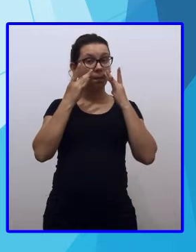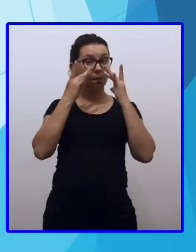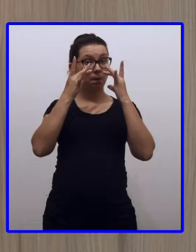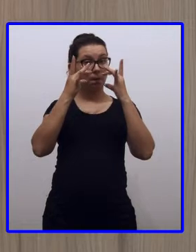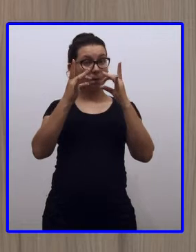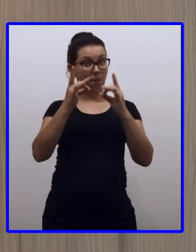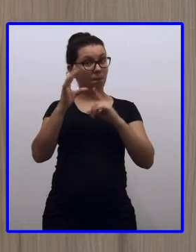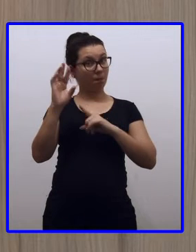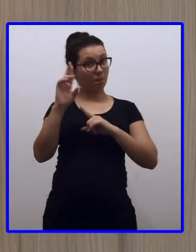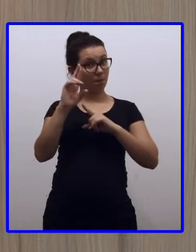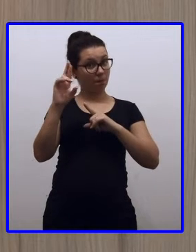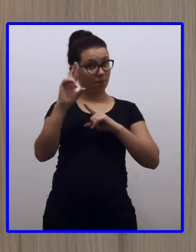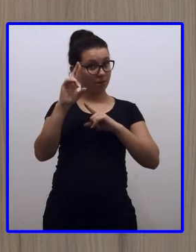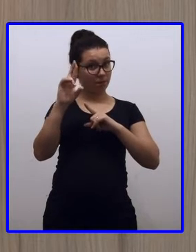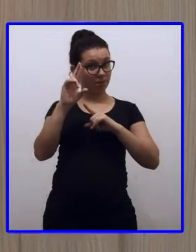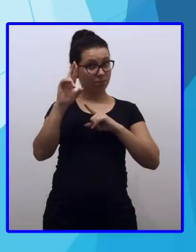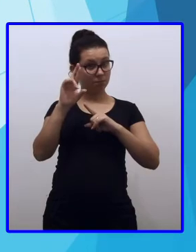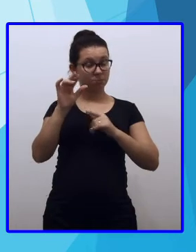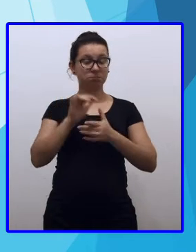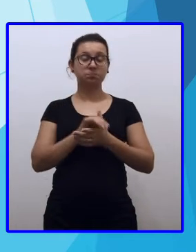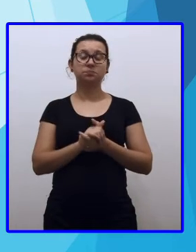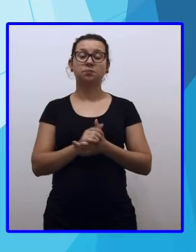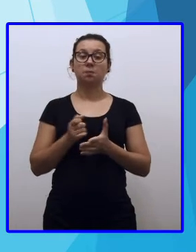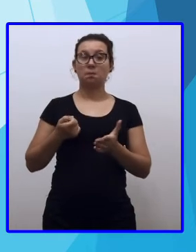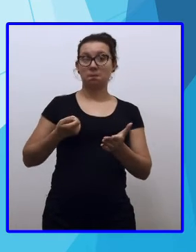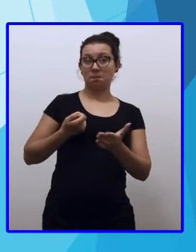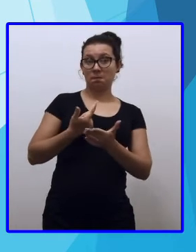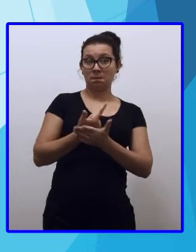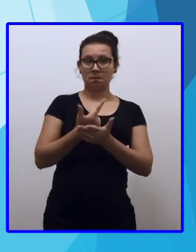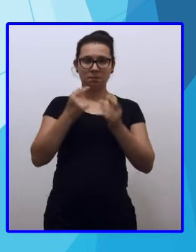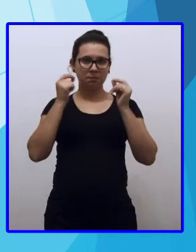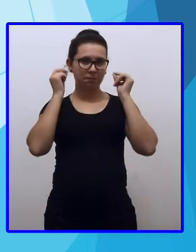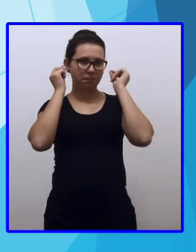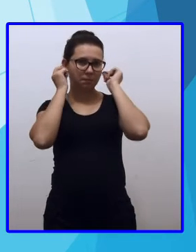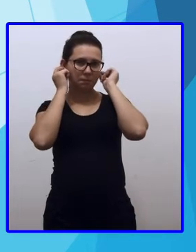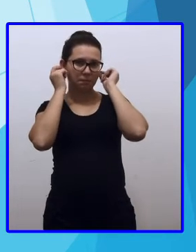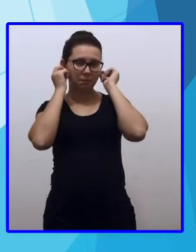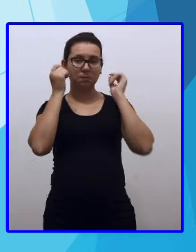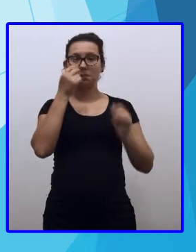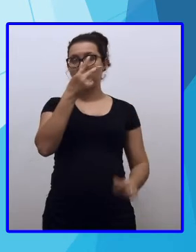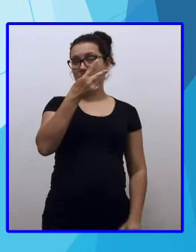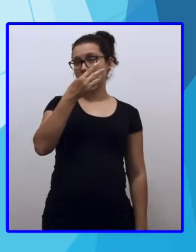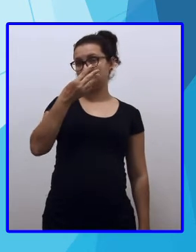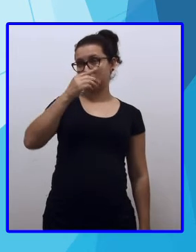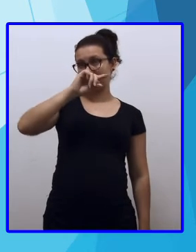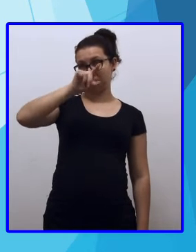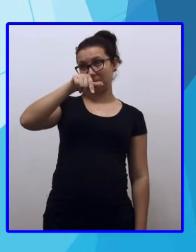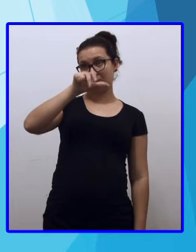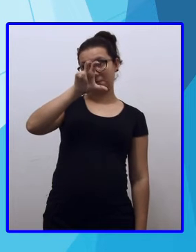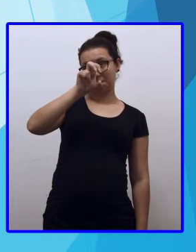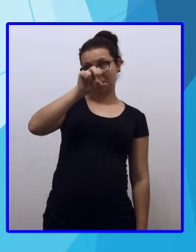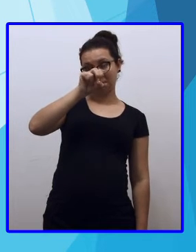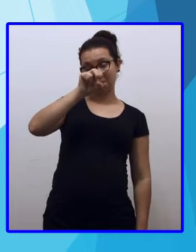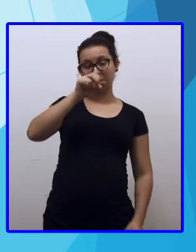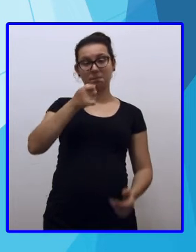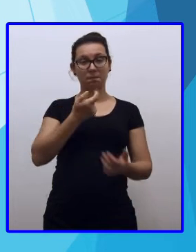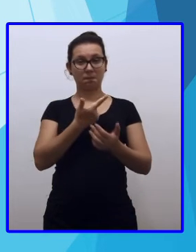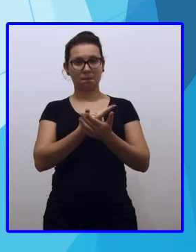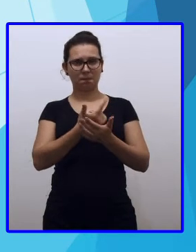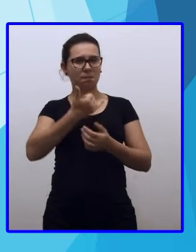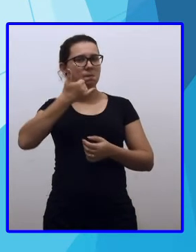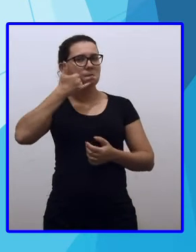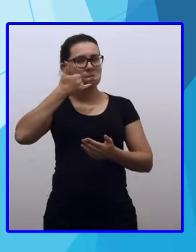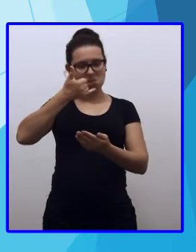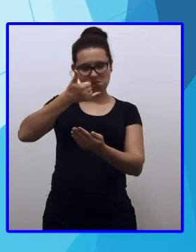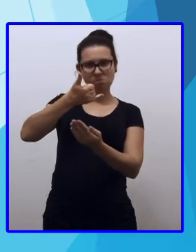para esses reais. Ela comprou um fone de ouvido por vinte e três e cinquenta. Uma capinha para